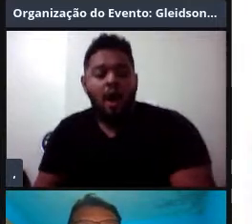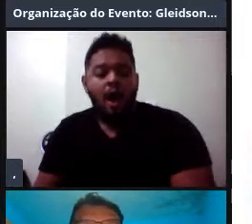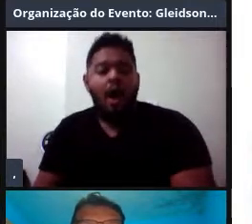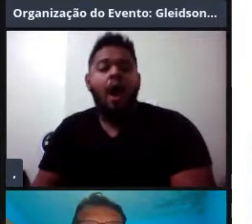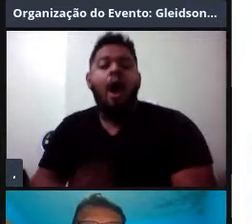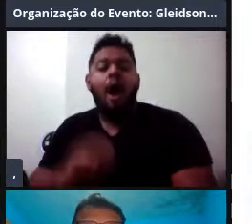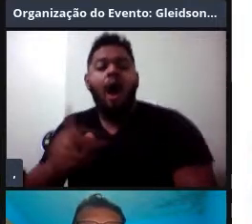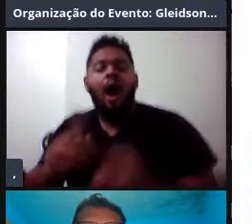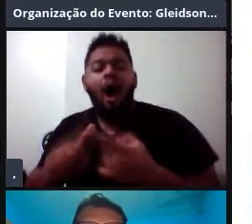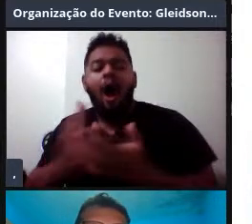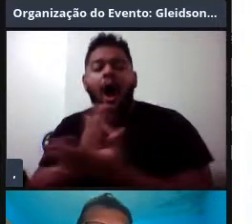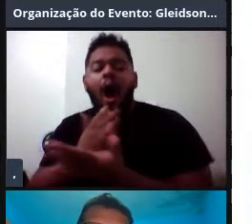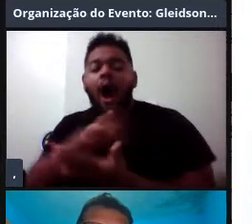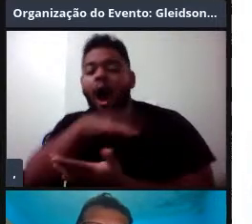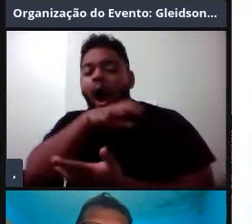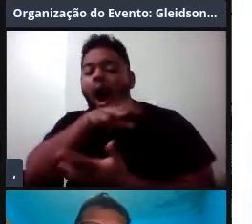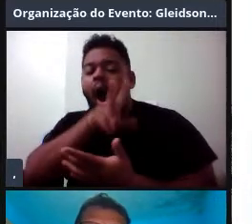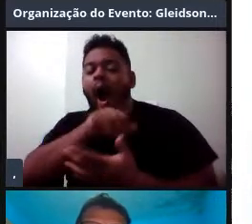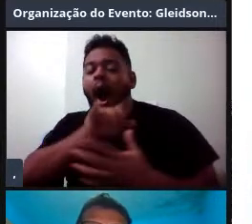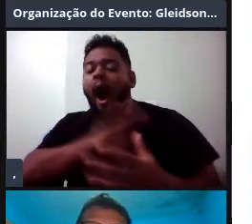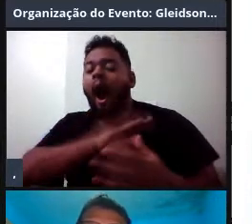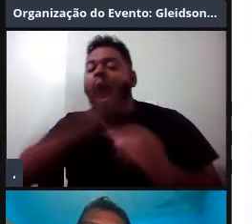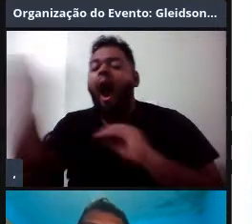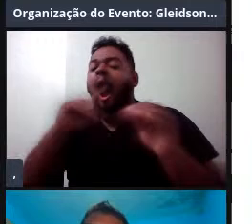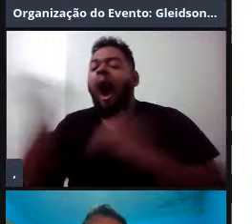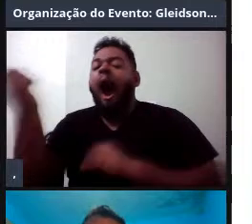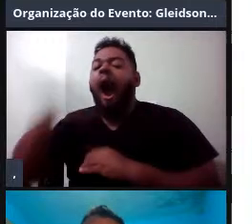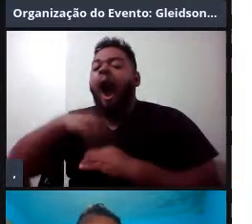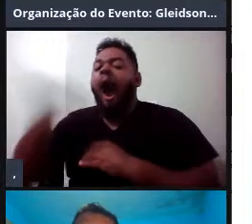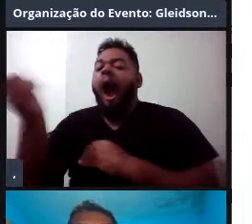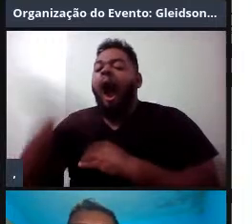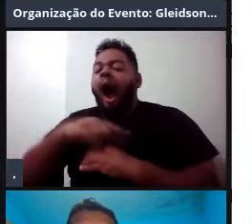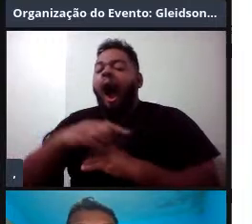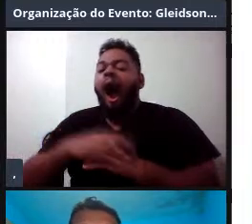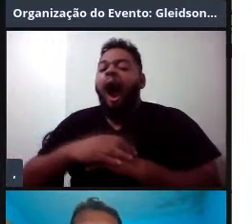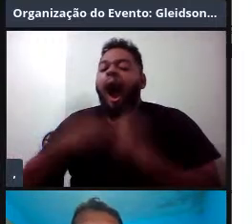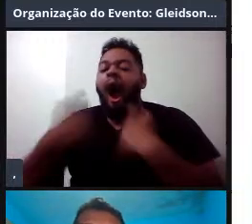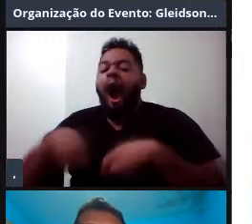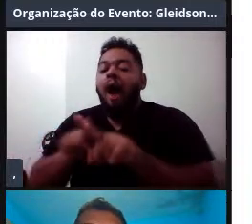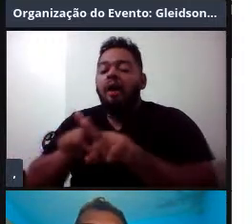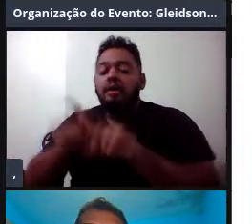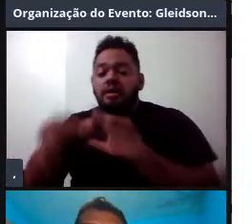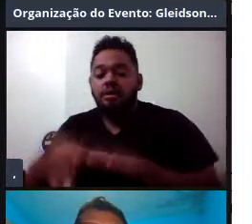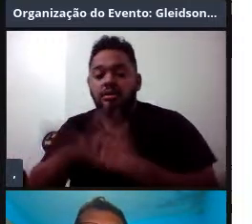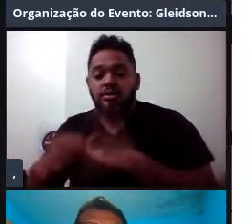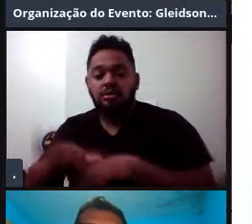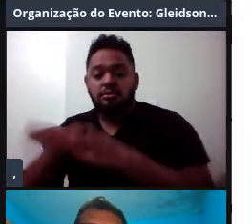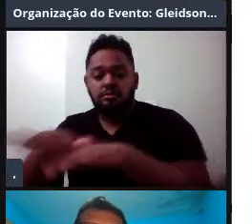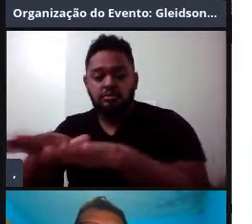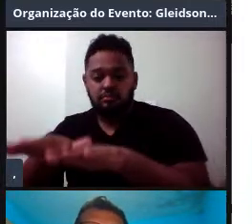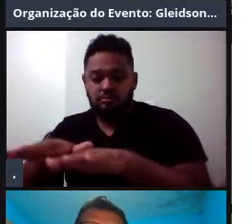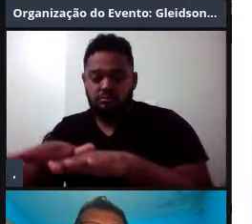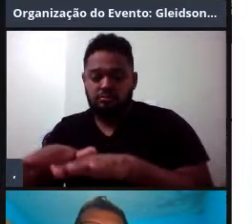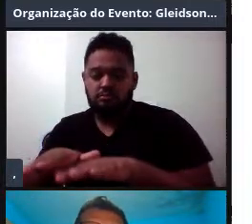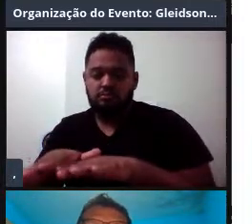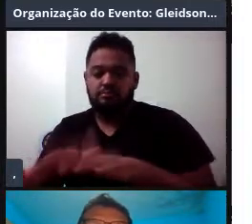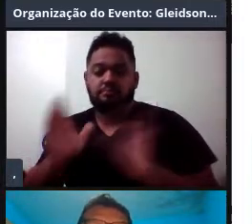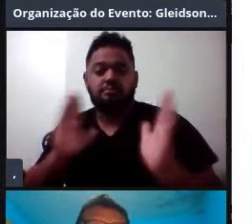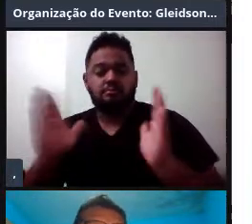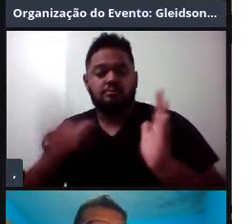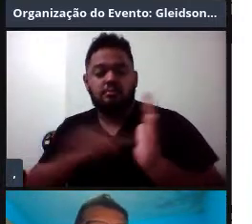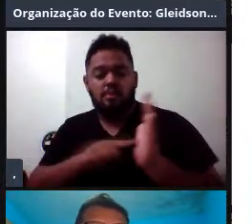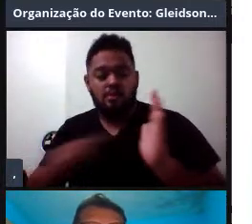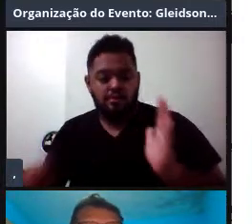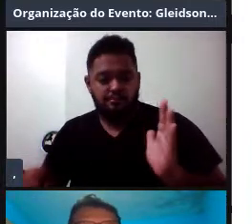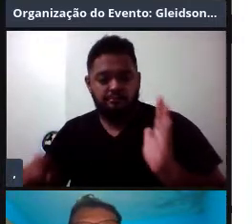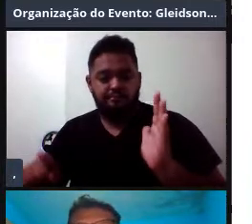que realizar grandes migrações também, e precisam navegar aí durante esse período. Eles